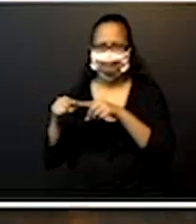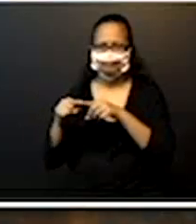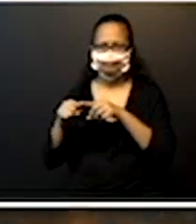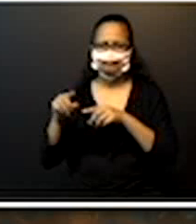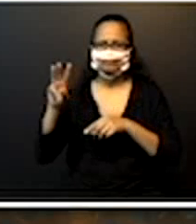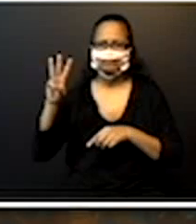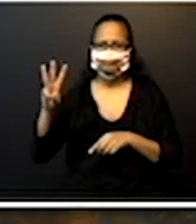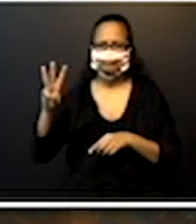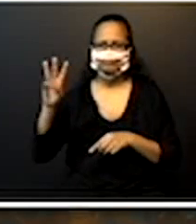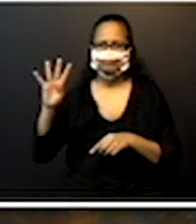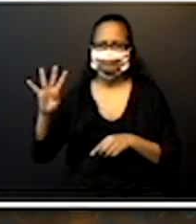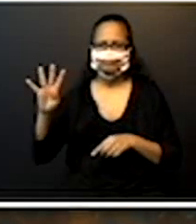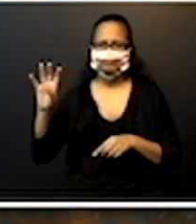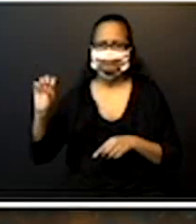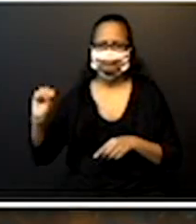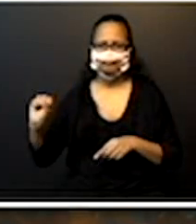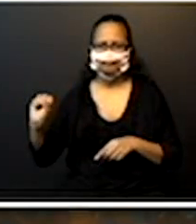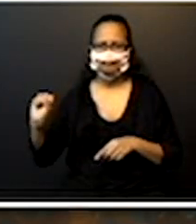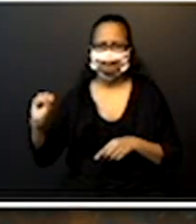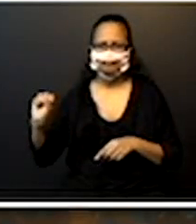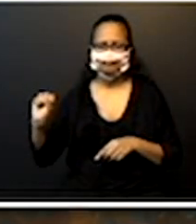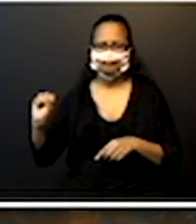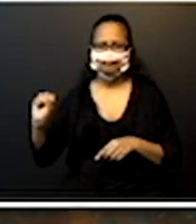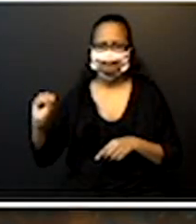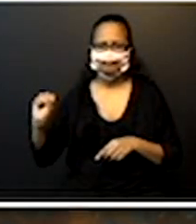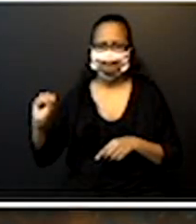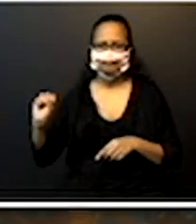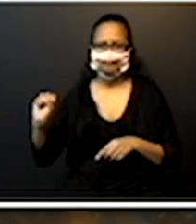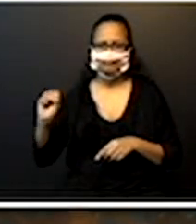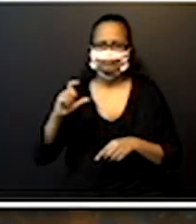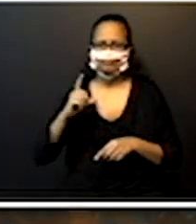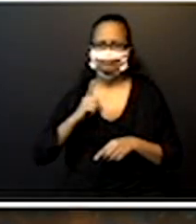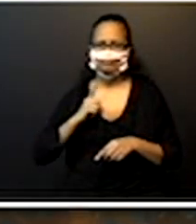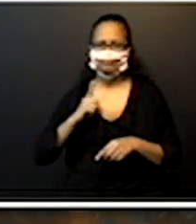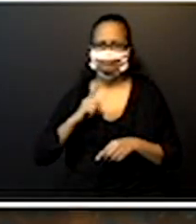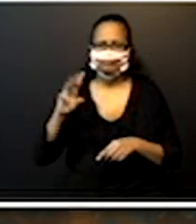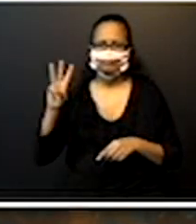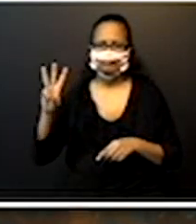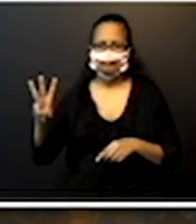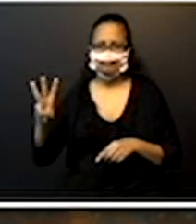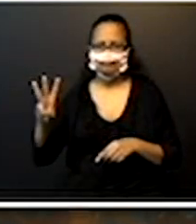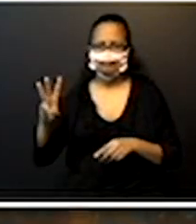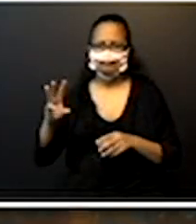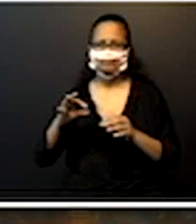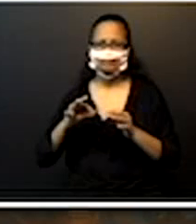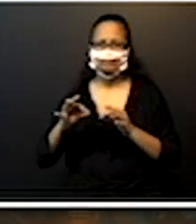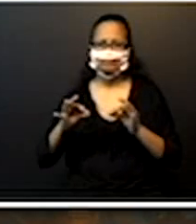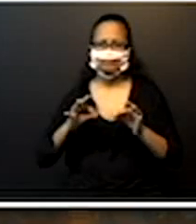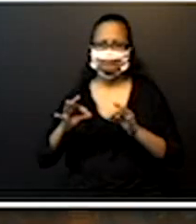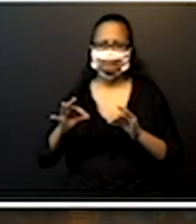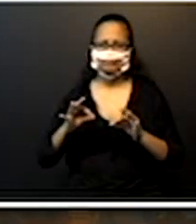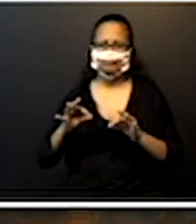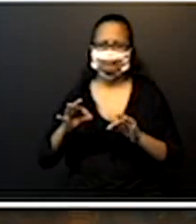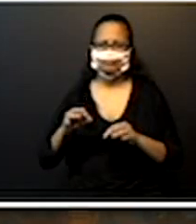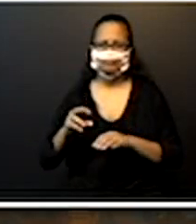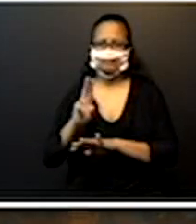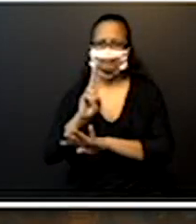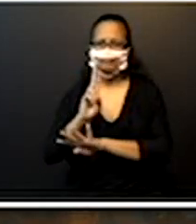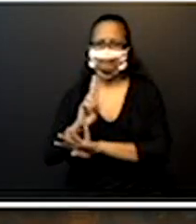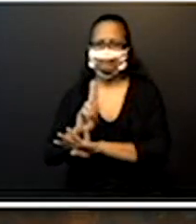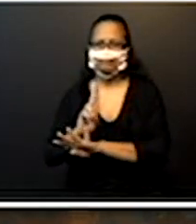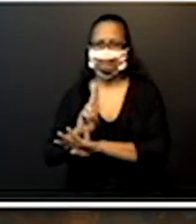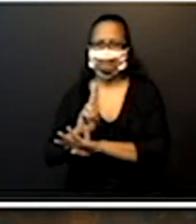O 348. Eu tenho três ordens nesse número. Eu tenho a minha unidade, tenho a minha